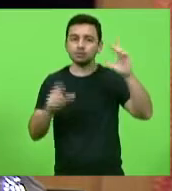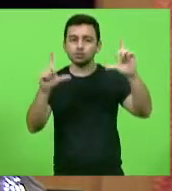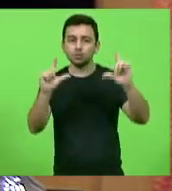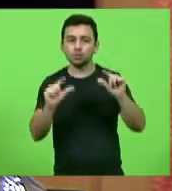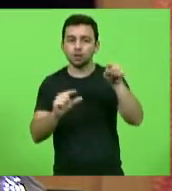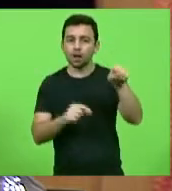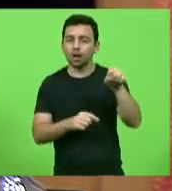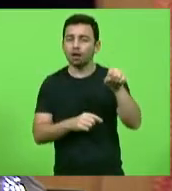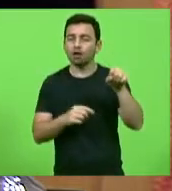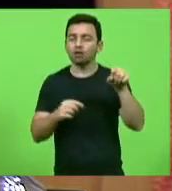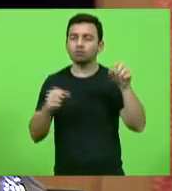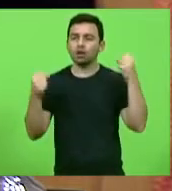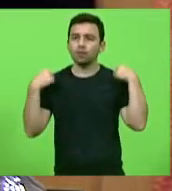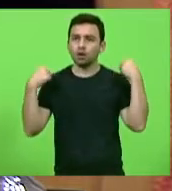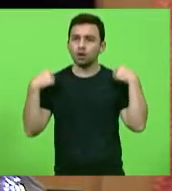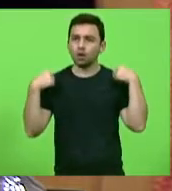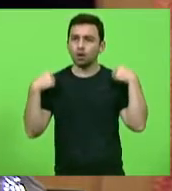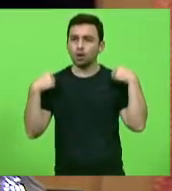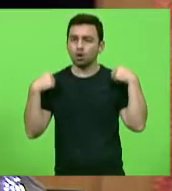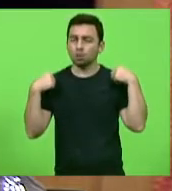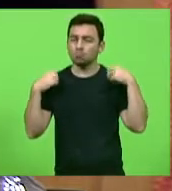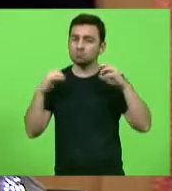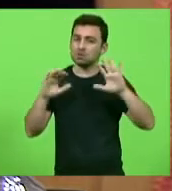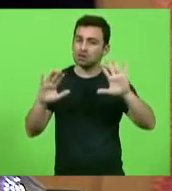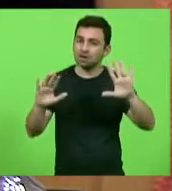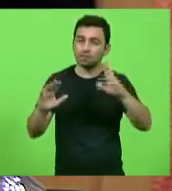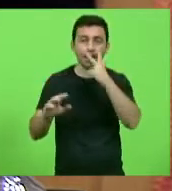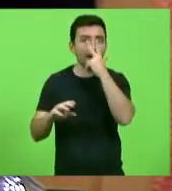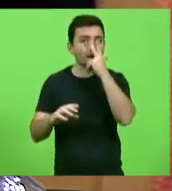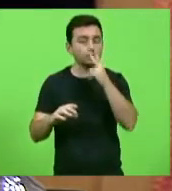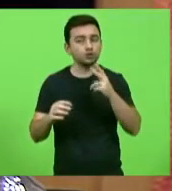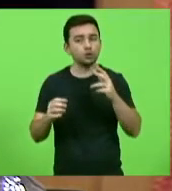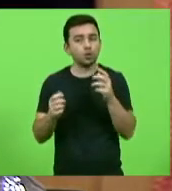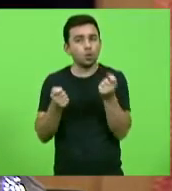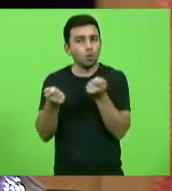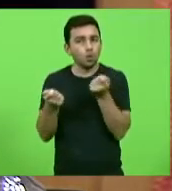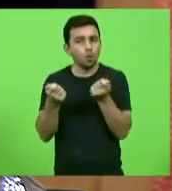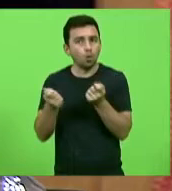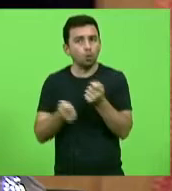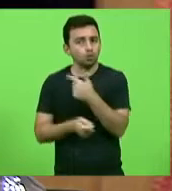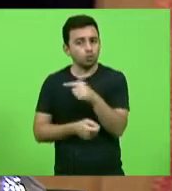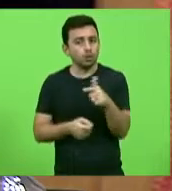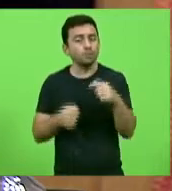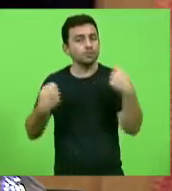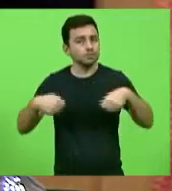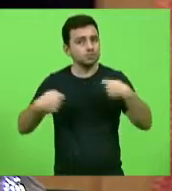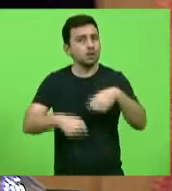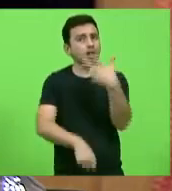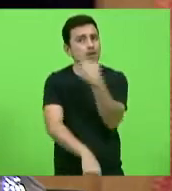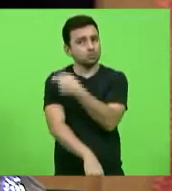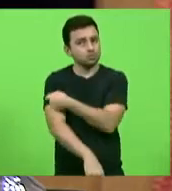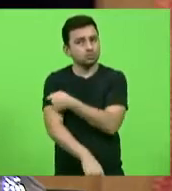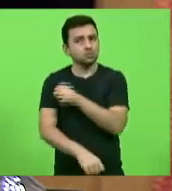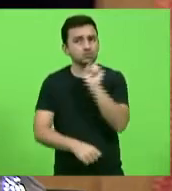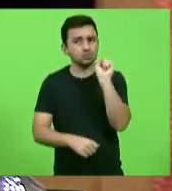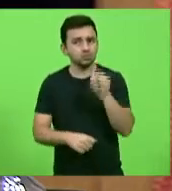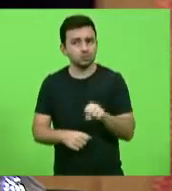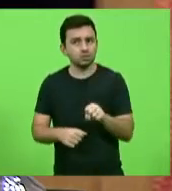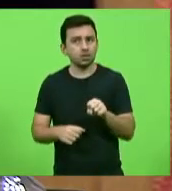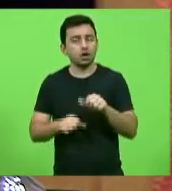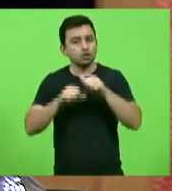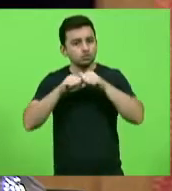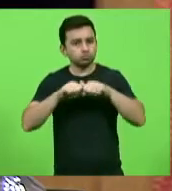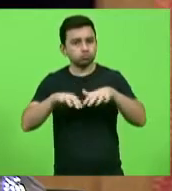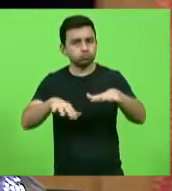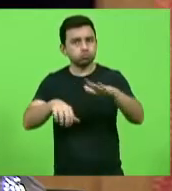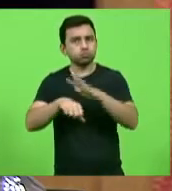situação, mas não está controlada. Nós precisamos de ações, de vacina e de cuidados. A pandemia